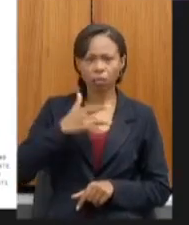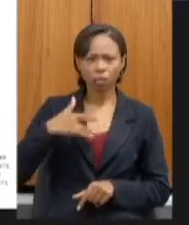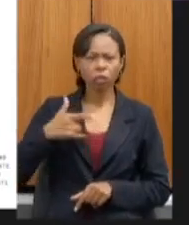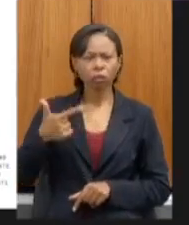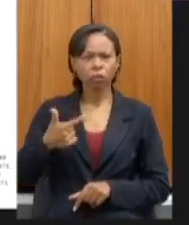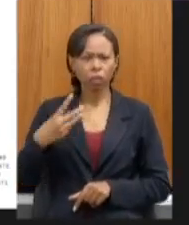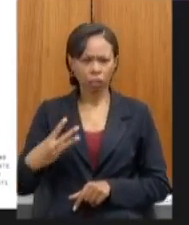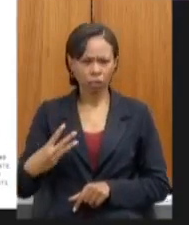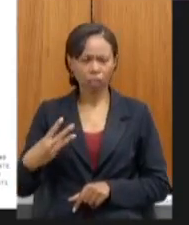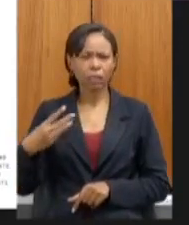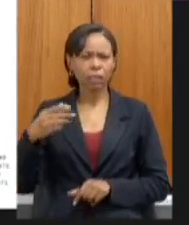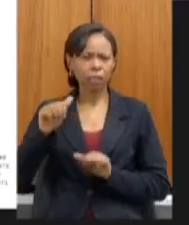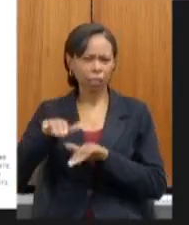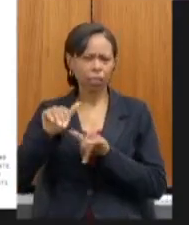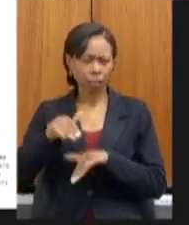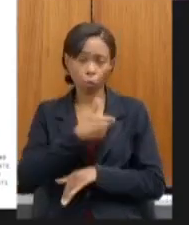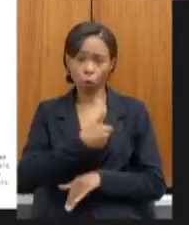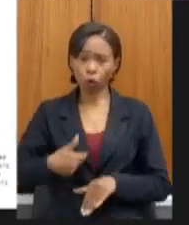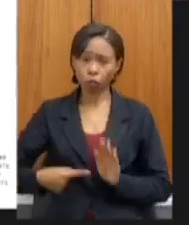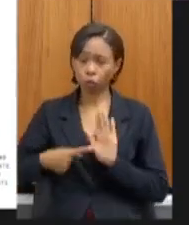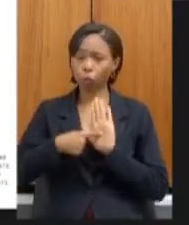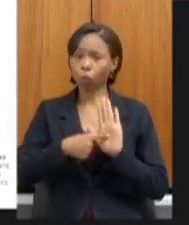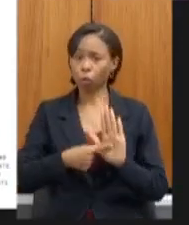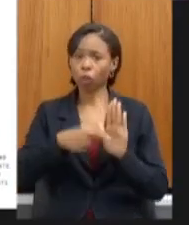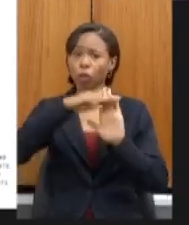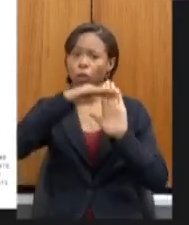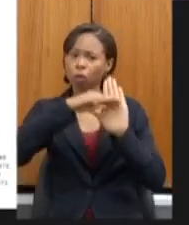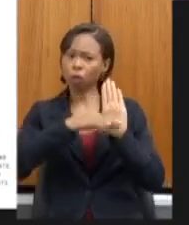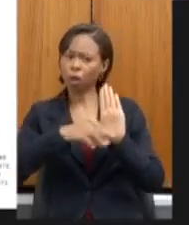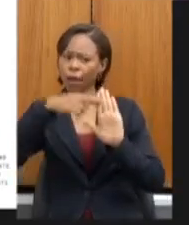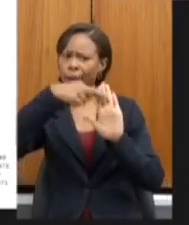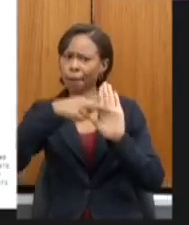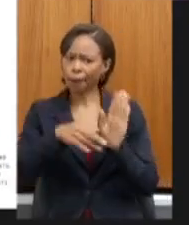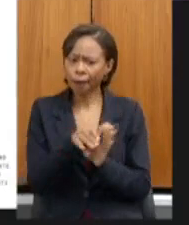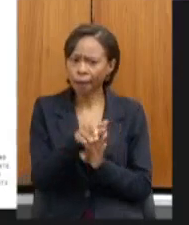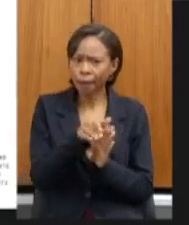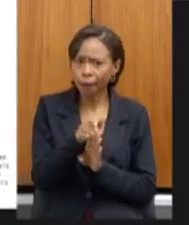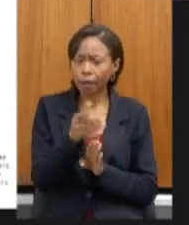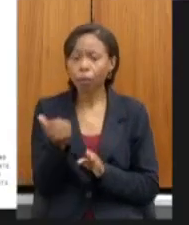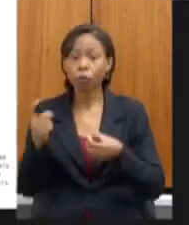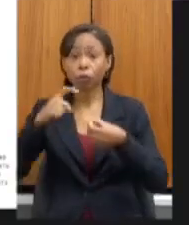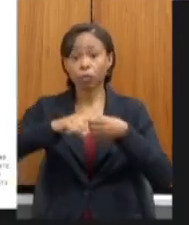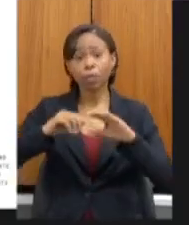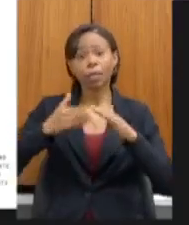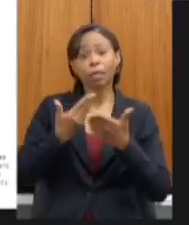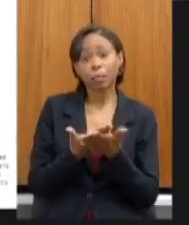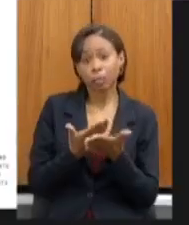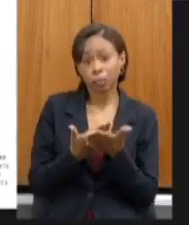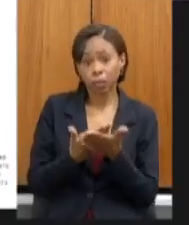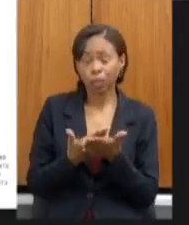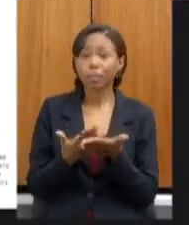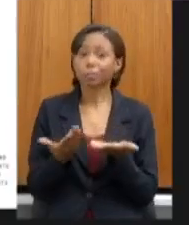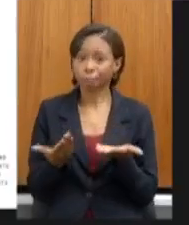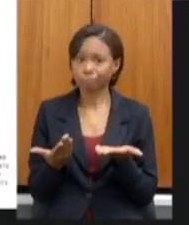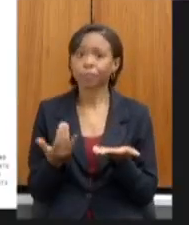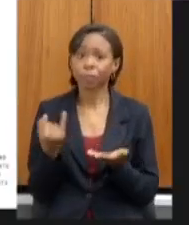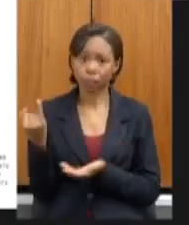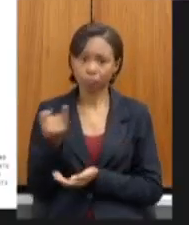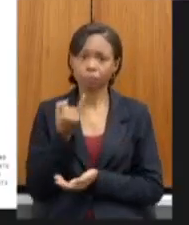setembro o protocolo autorizando a retomada das atividades com esses dois requisitos extremamente importantes